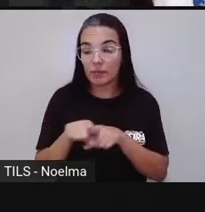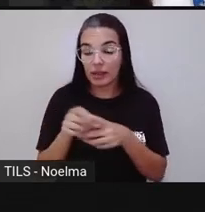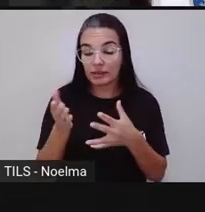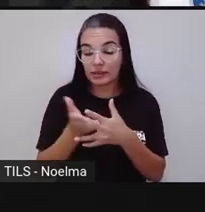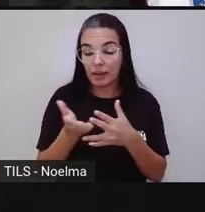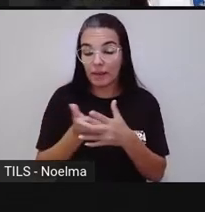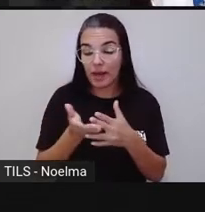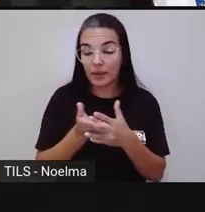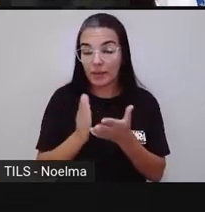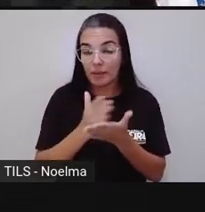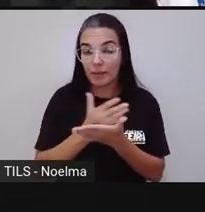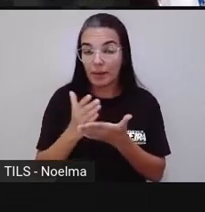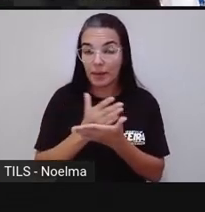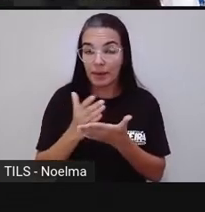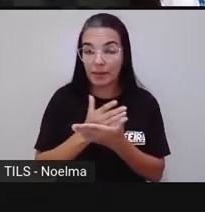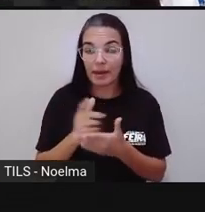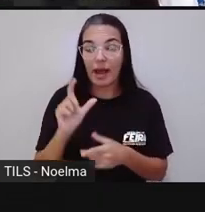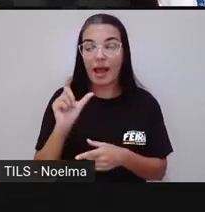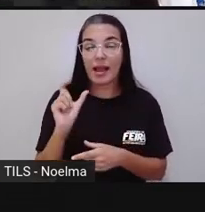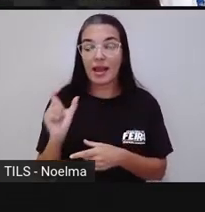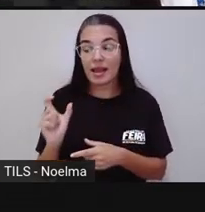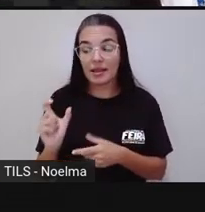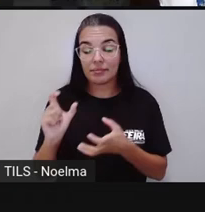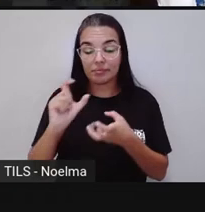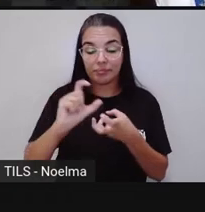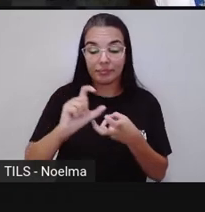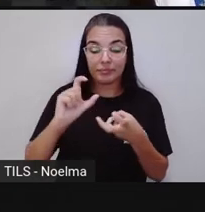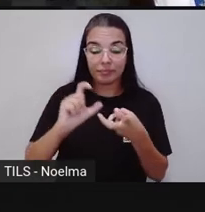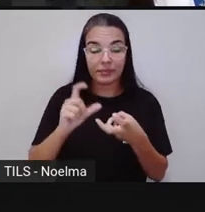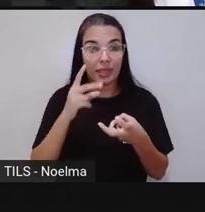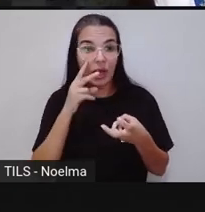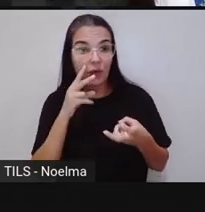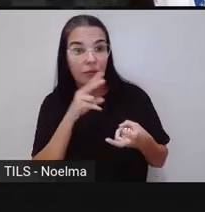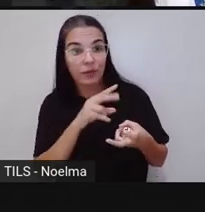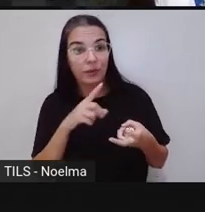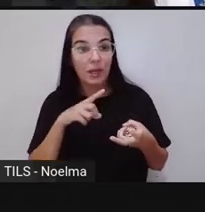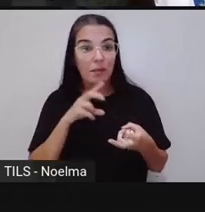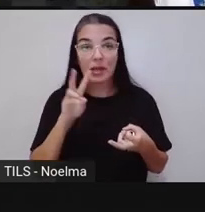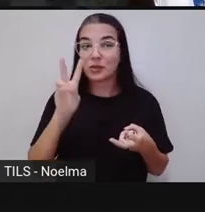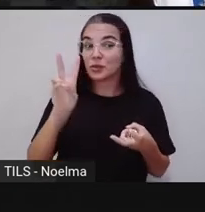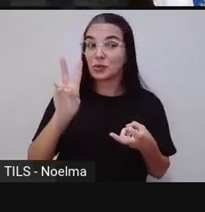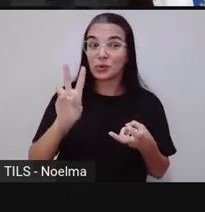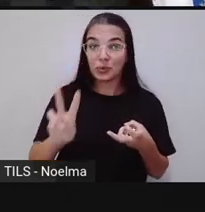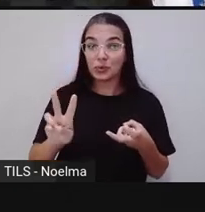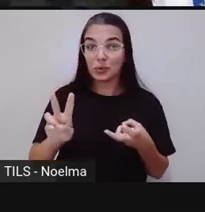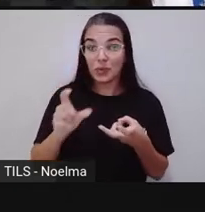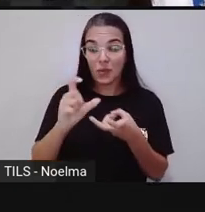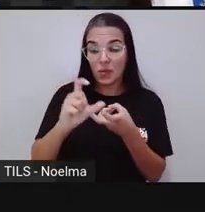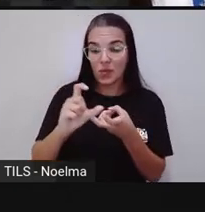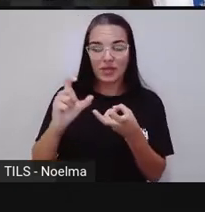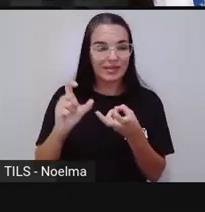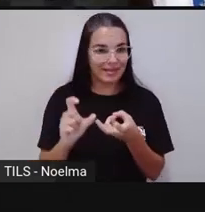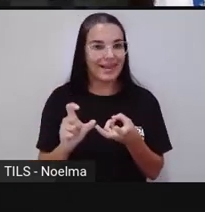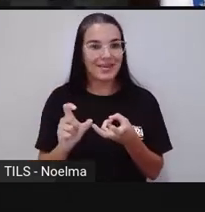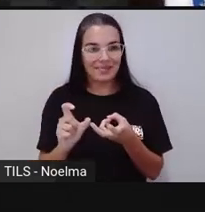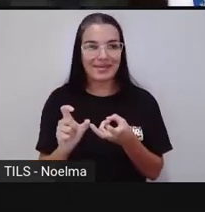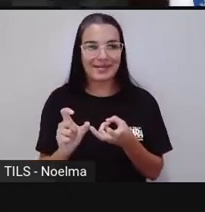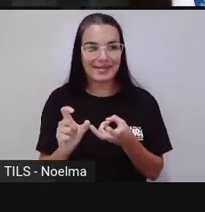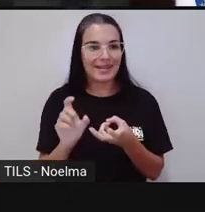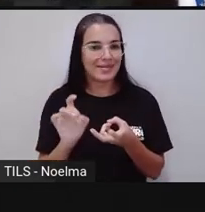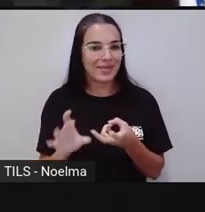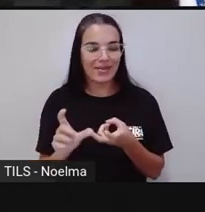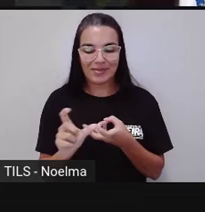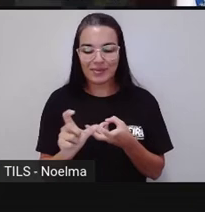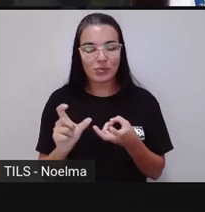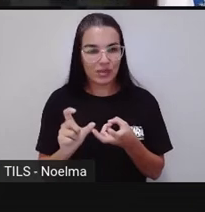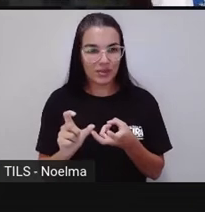separou as sílabas. E a gente também identifica que lápis é uma palavra de sílaba que possui aí